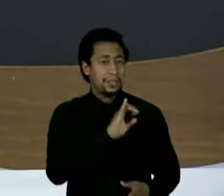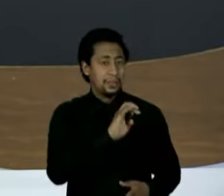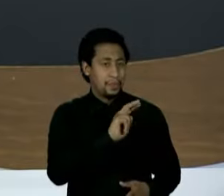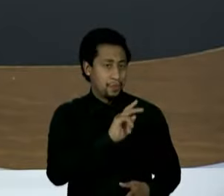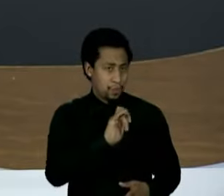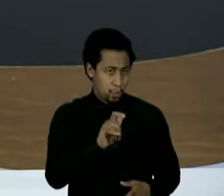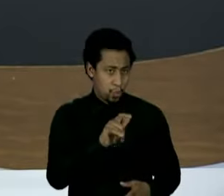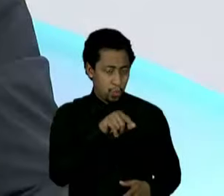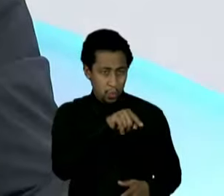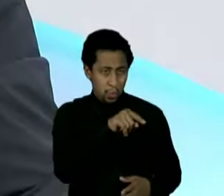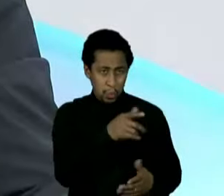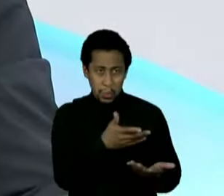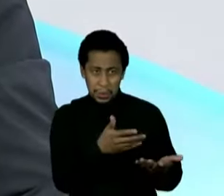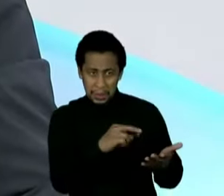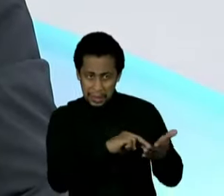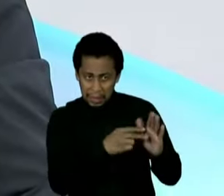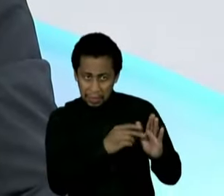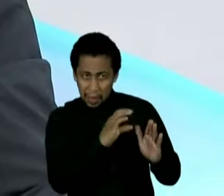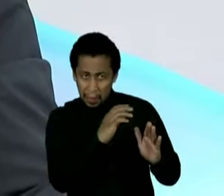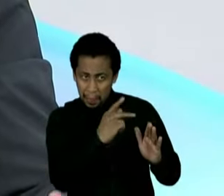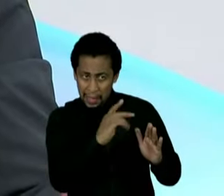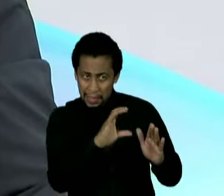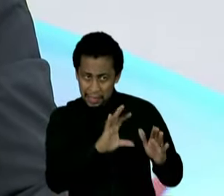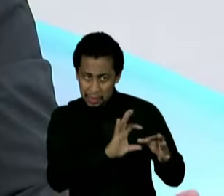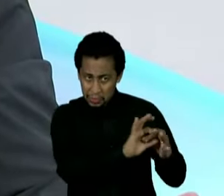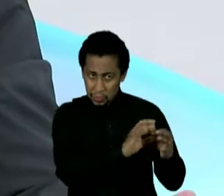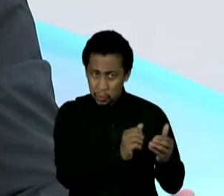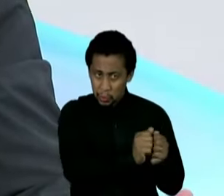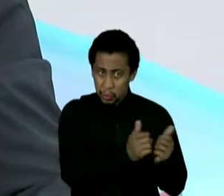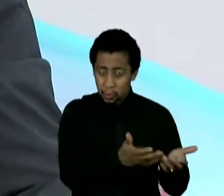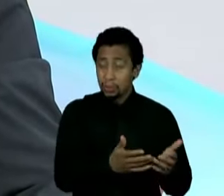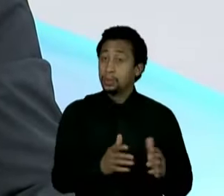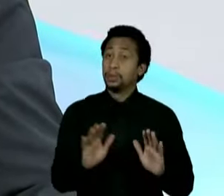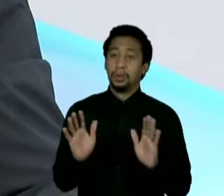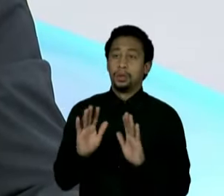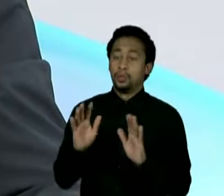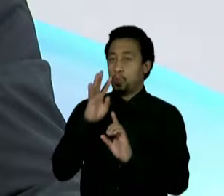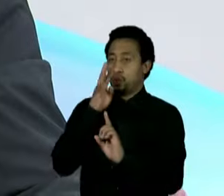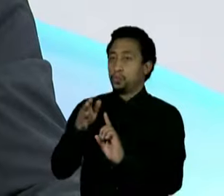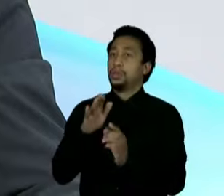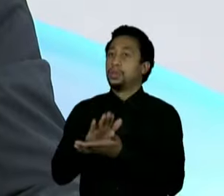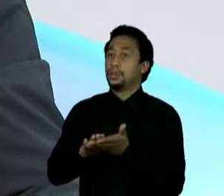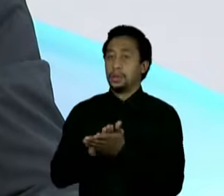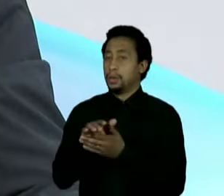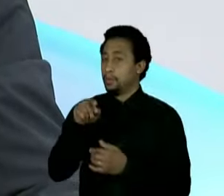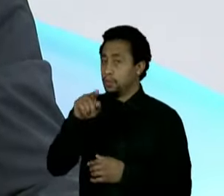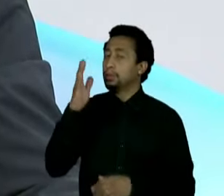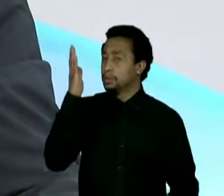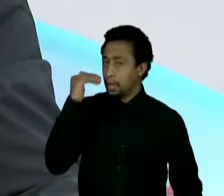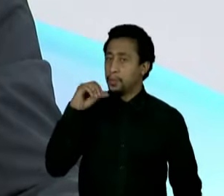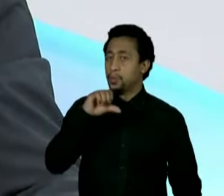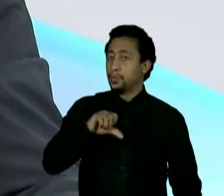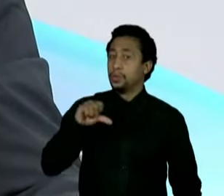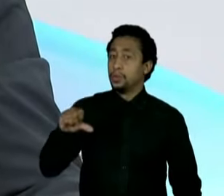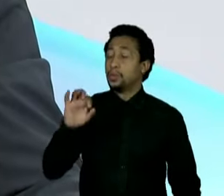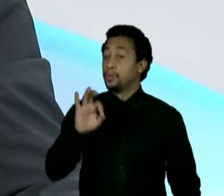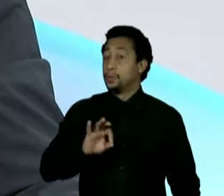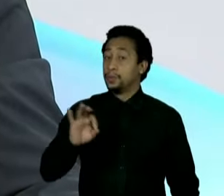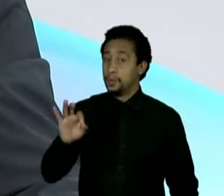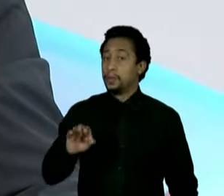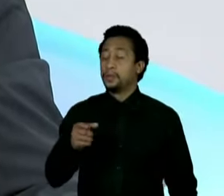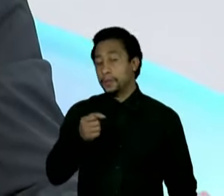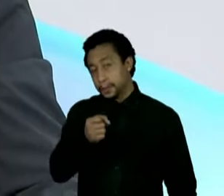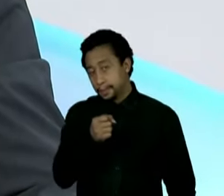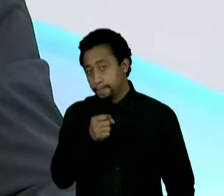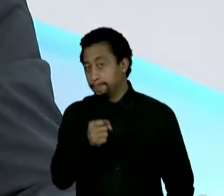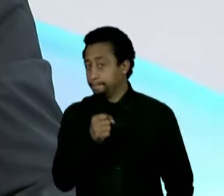PCC está... Eu não estou exemplificando ninguém. Estou dizendo que, você que sabe, 99% da imprensa, talvez sua